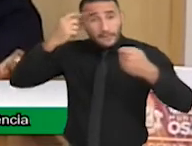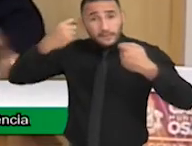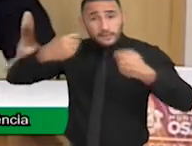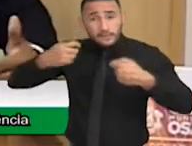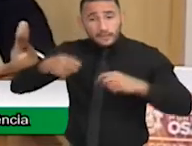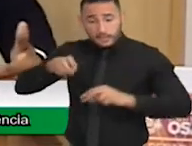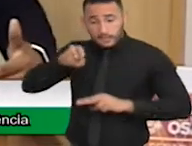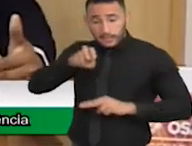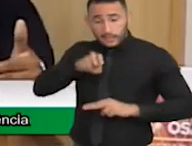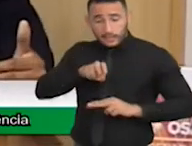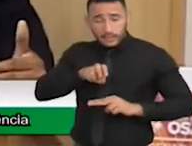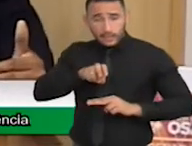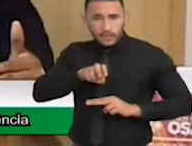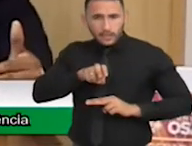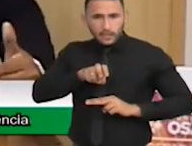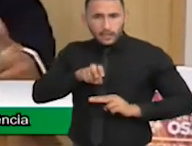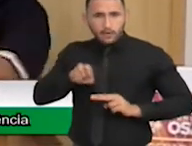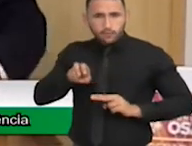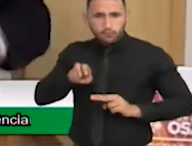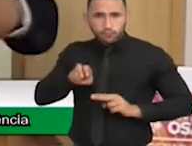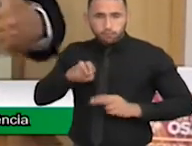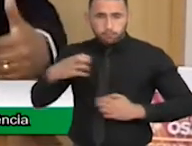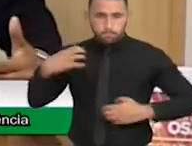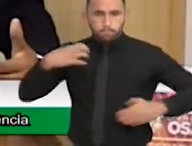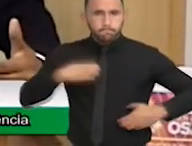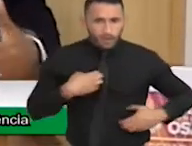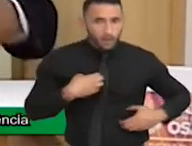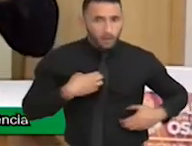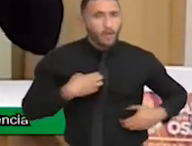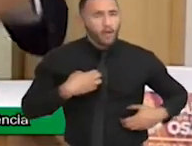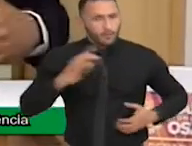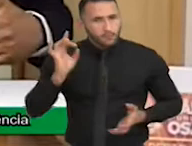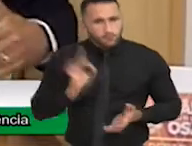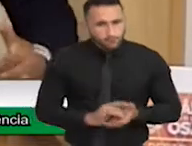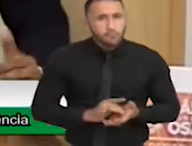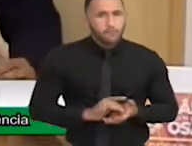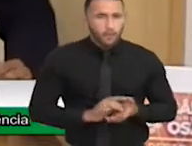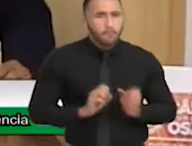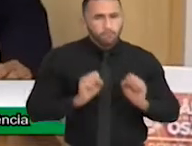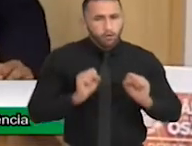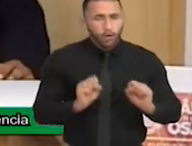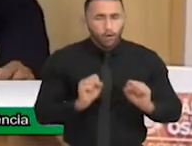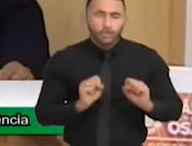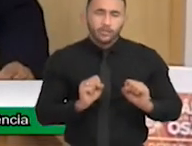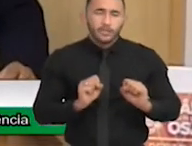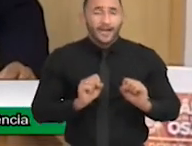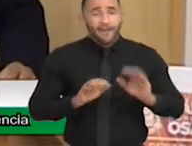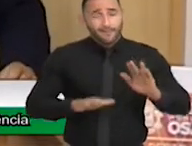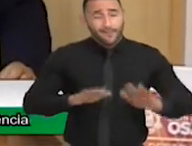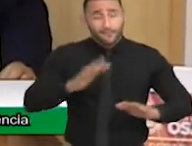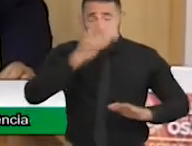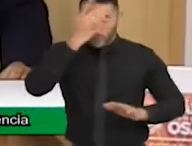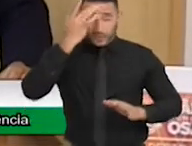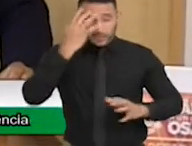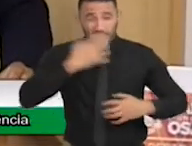analisar, ele pegou a cidade de uma forma muito negativa,